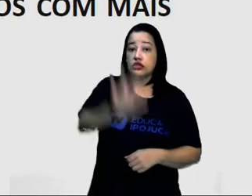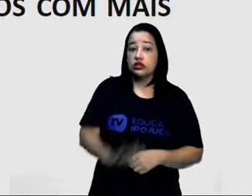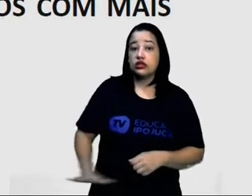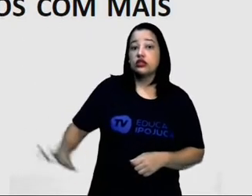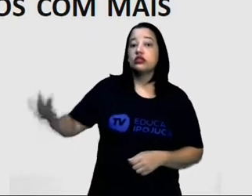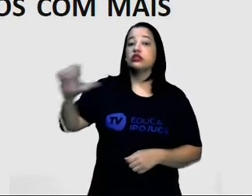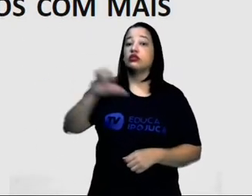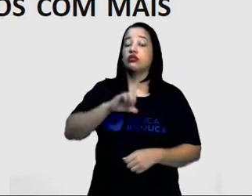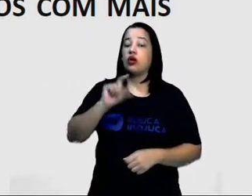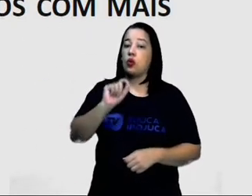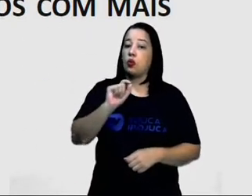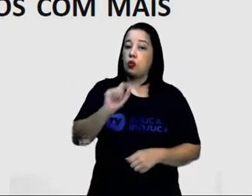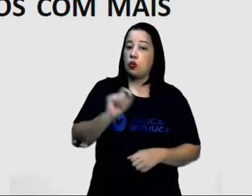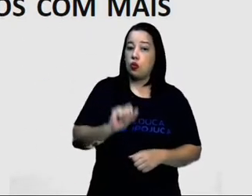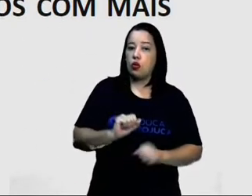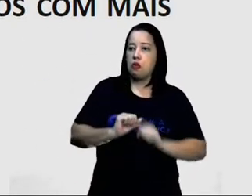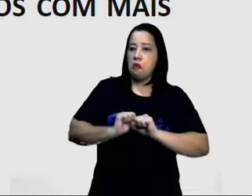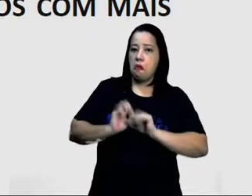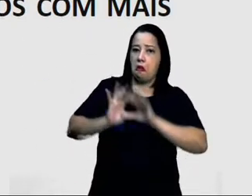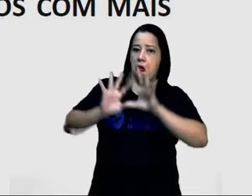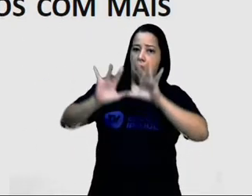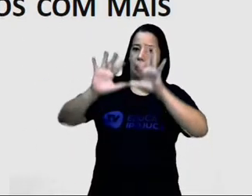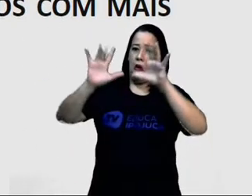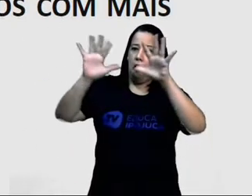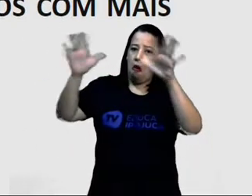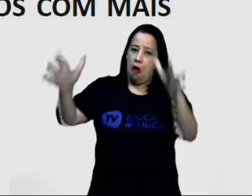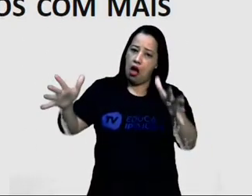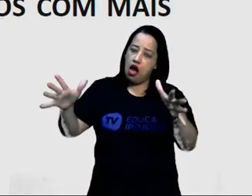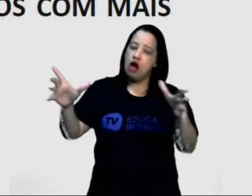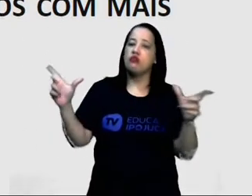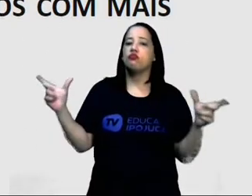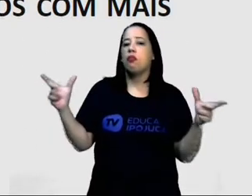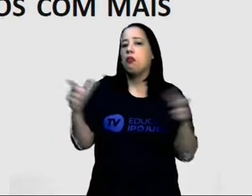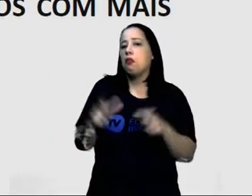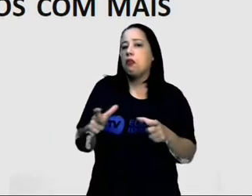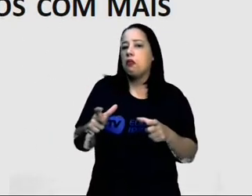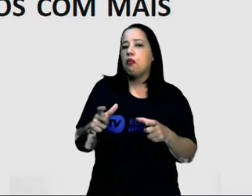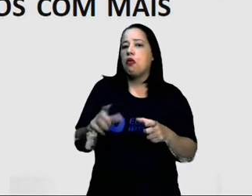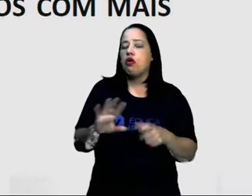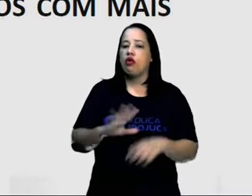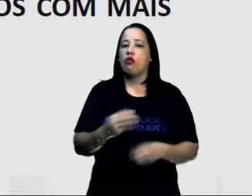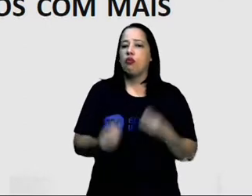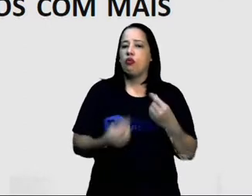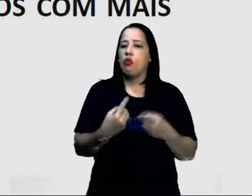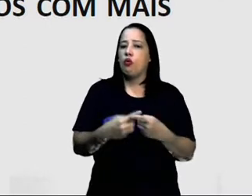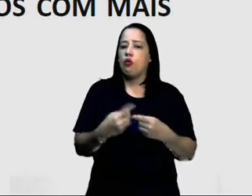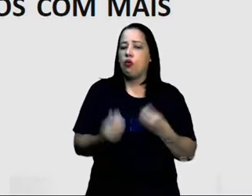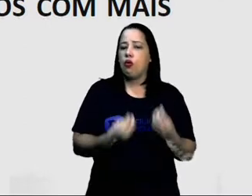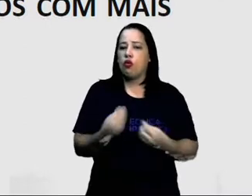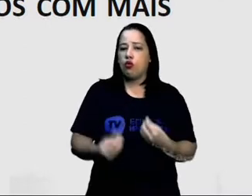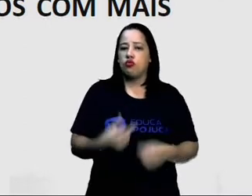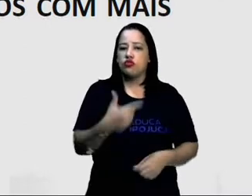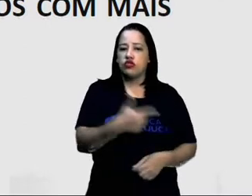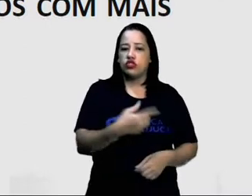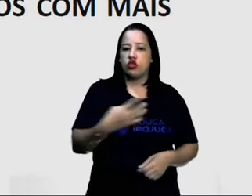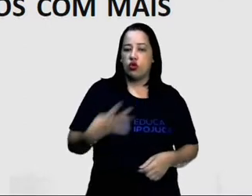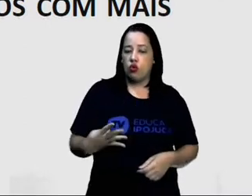baixa densidade demográfica, cerca de 24 habitantes por quilômetro quadrado.